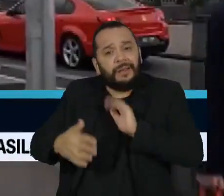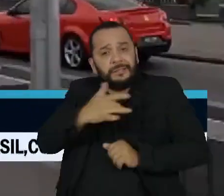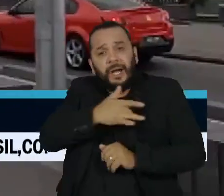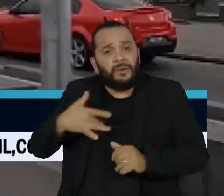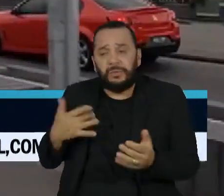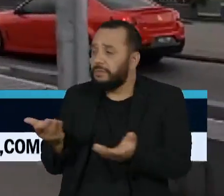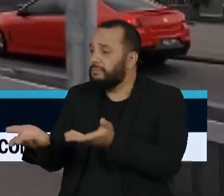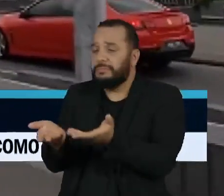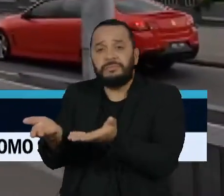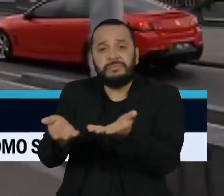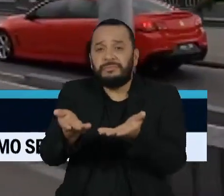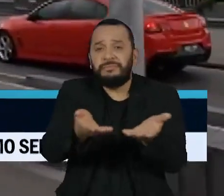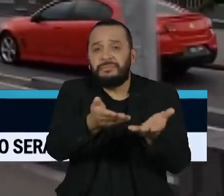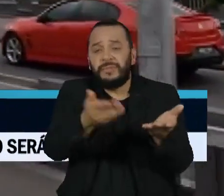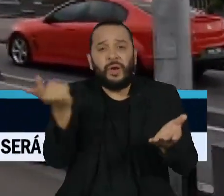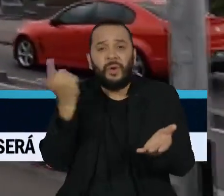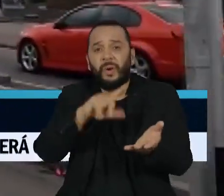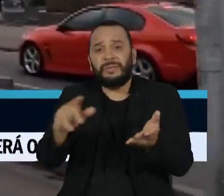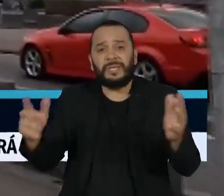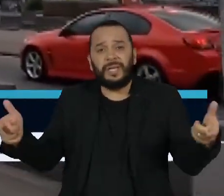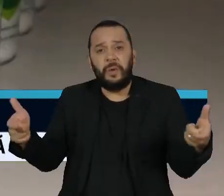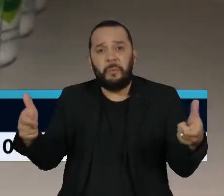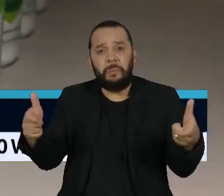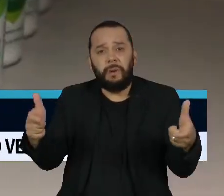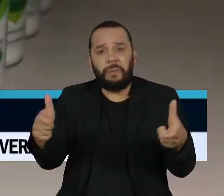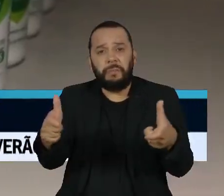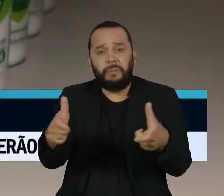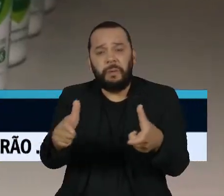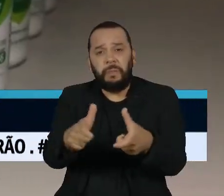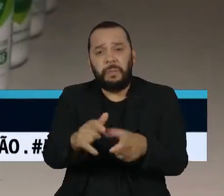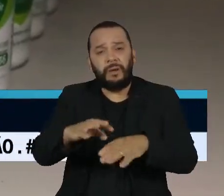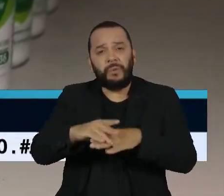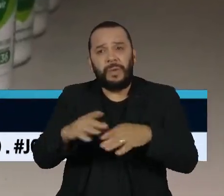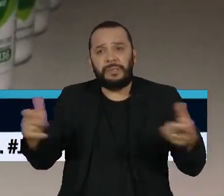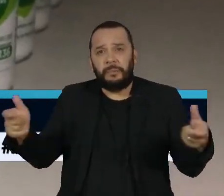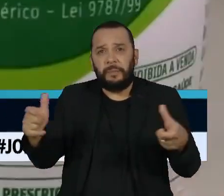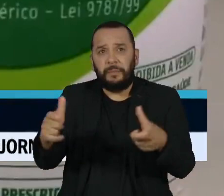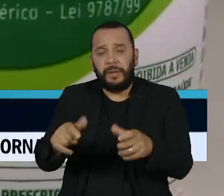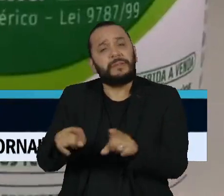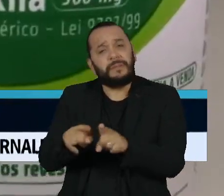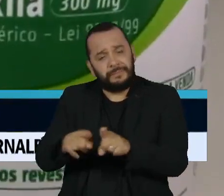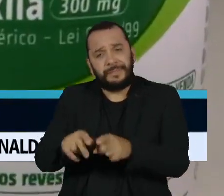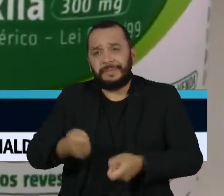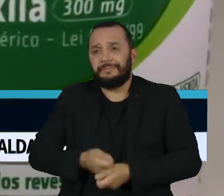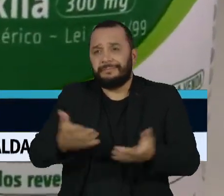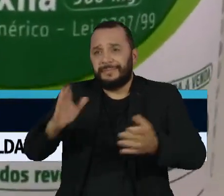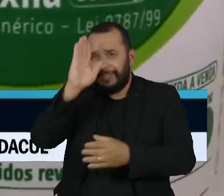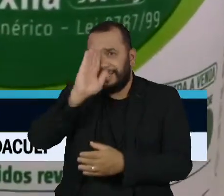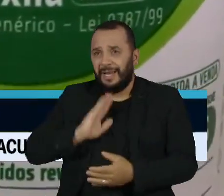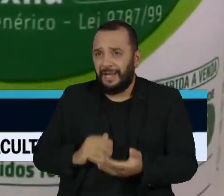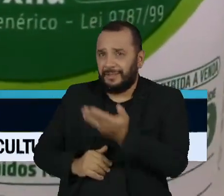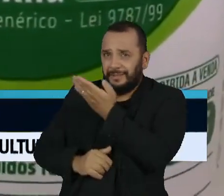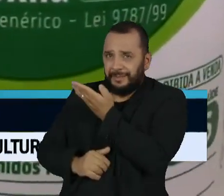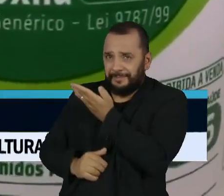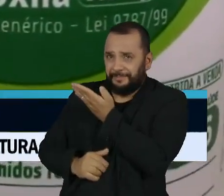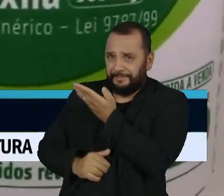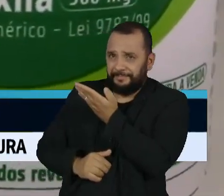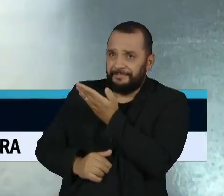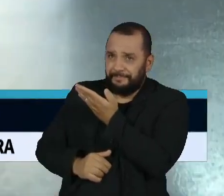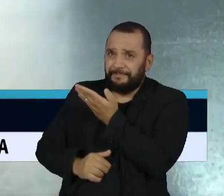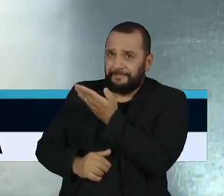recomendadas que Sydney adotou com rigor, foi a distribuição ampla e gratuita dos remédios chamados PrEPs.